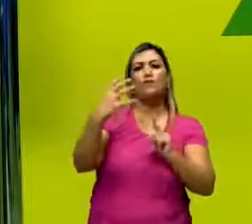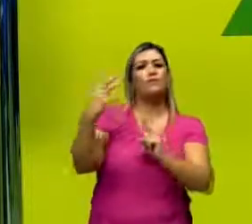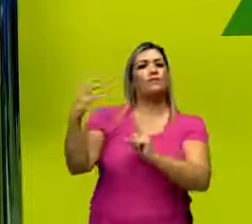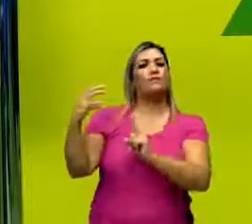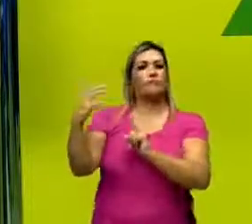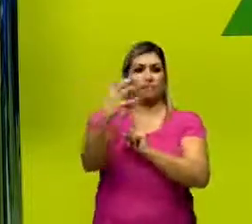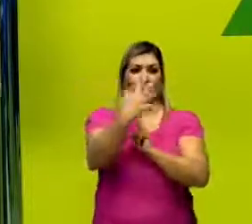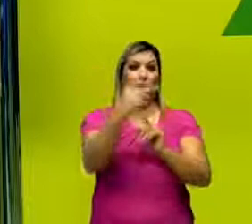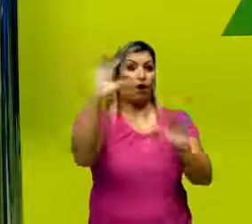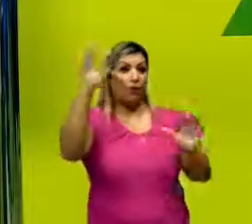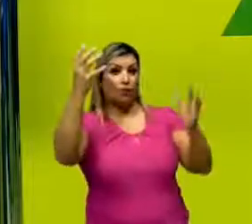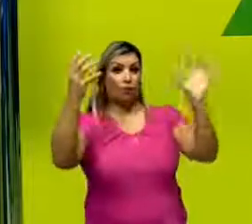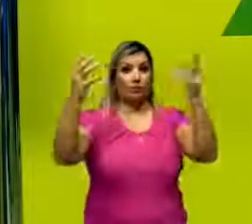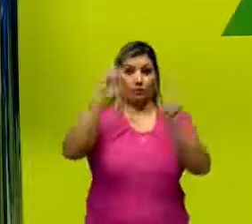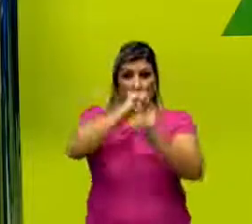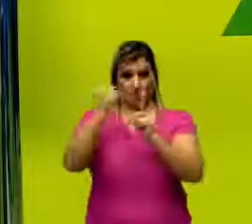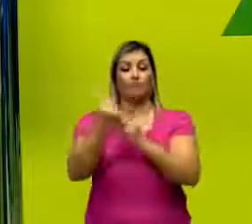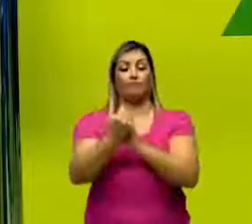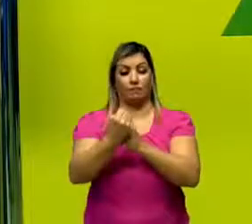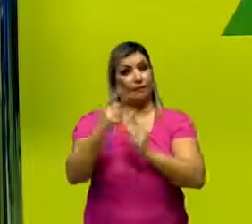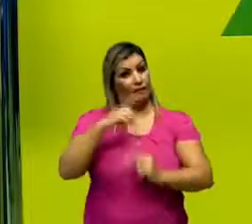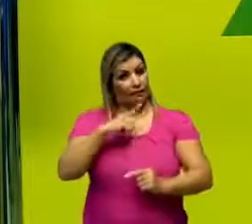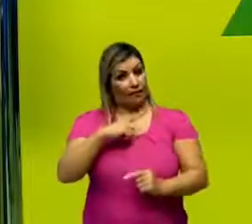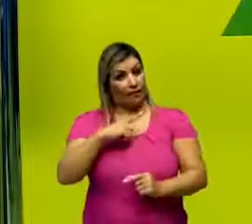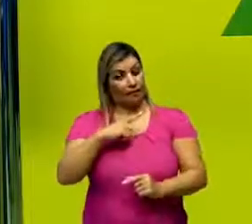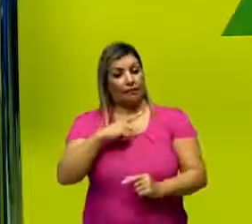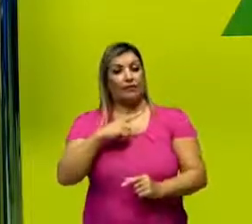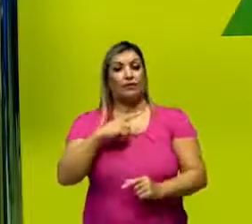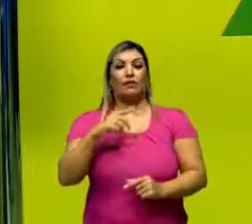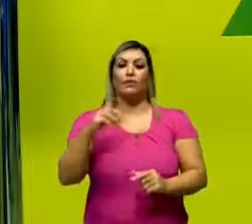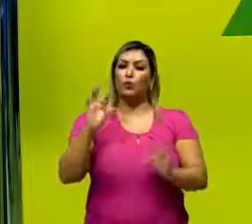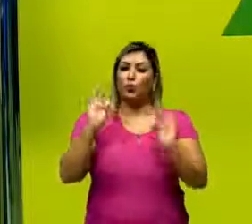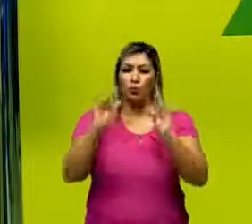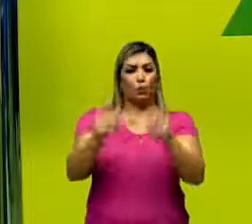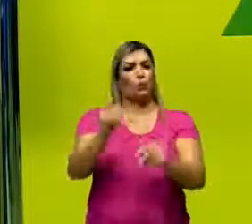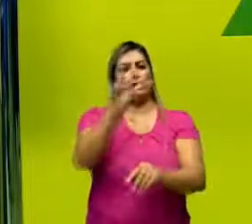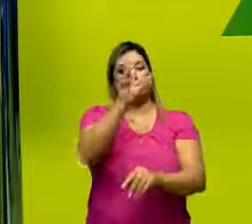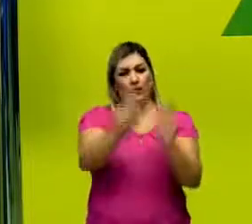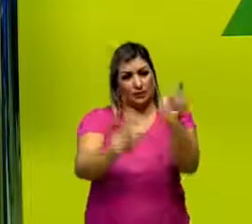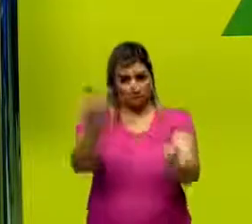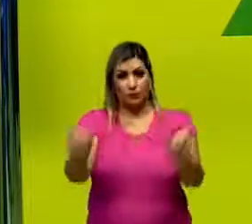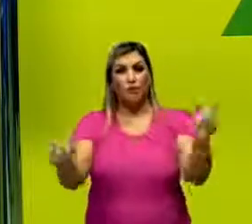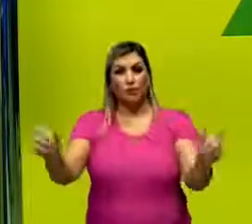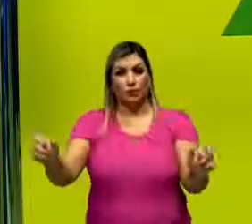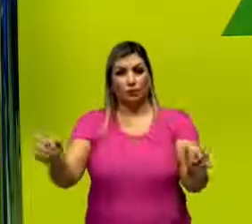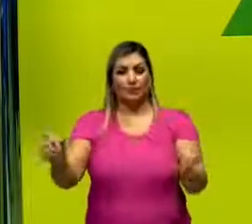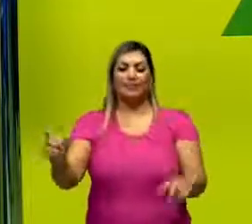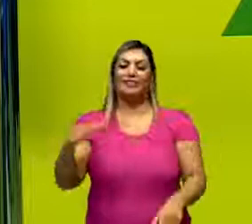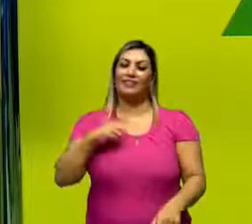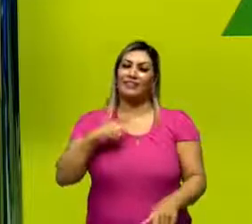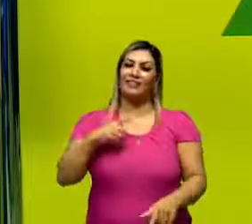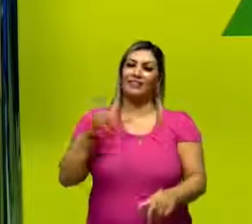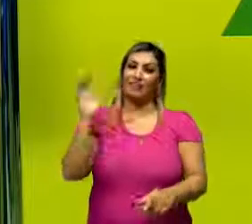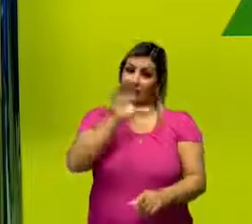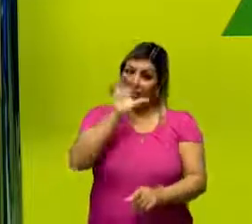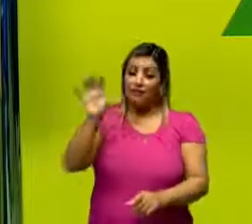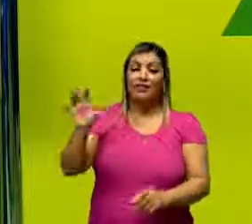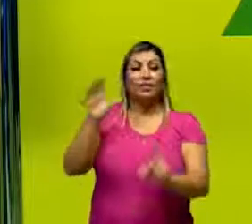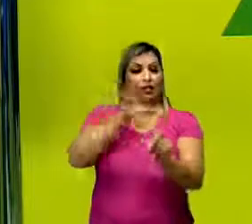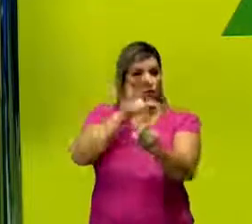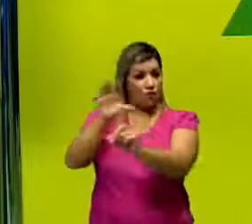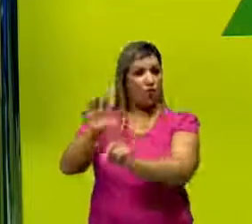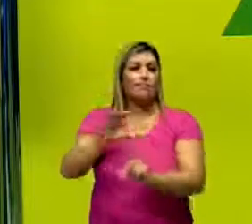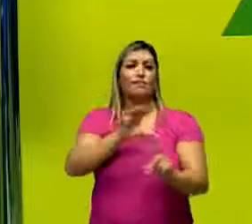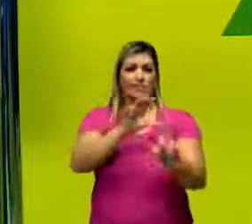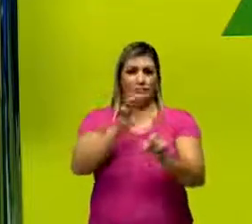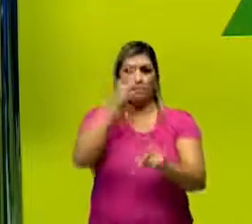acontecimentos sociais terão sobre os indivíduos. Terão, né? Falei terá. É a